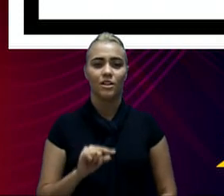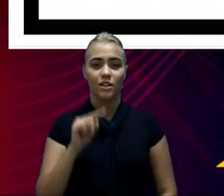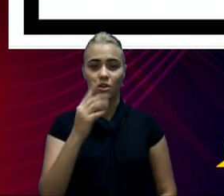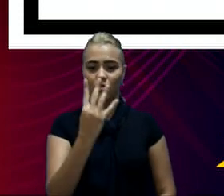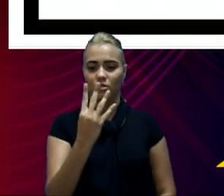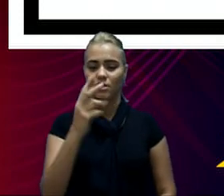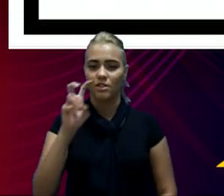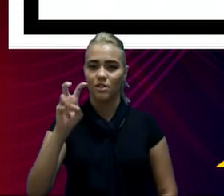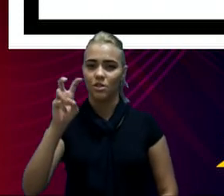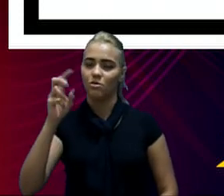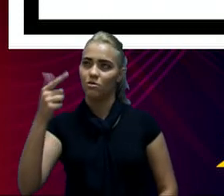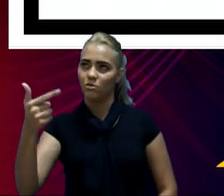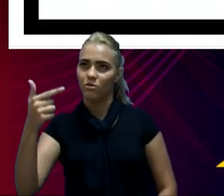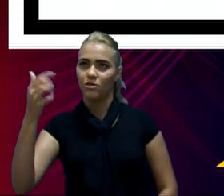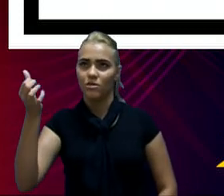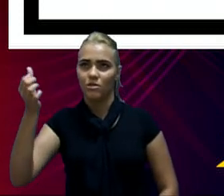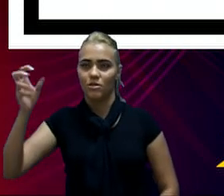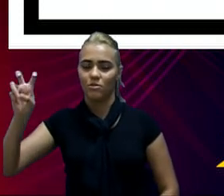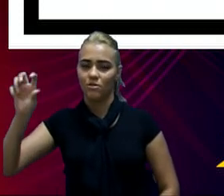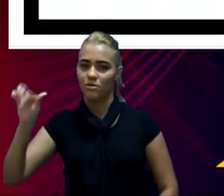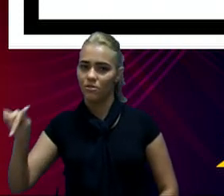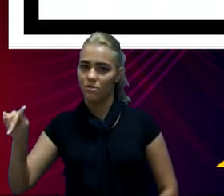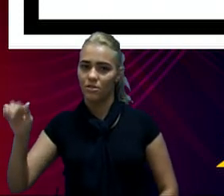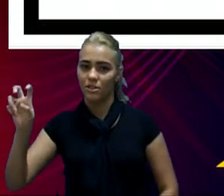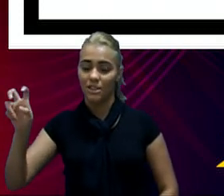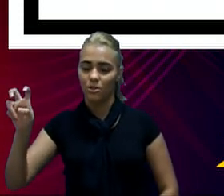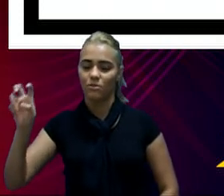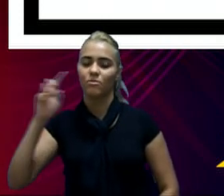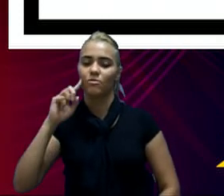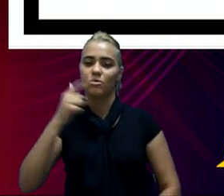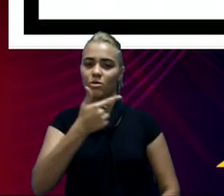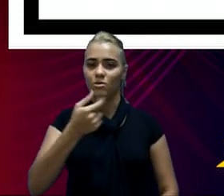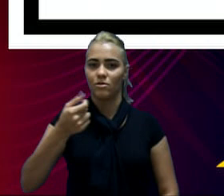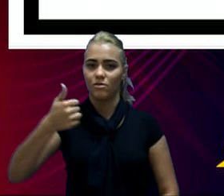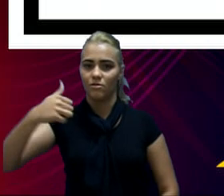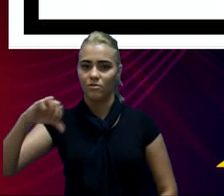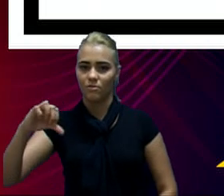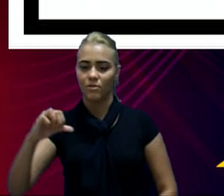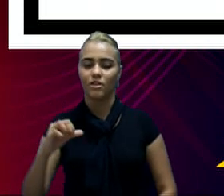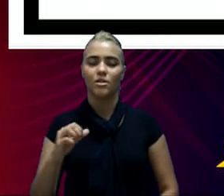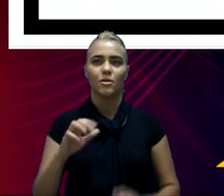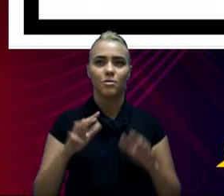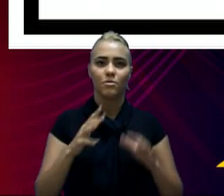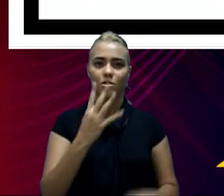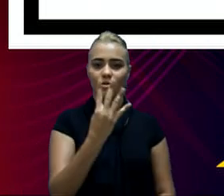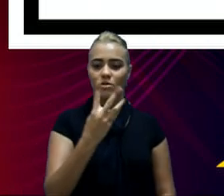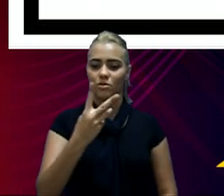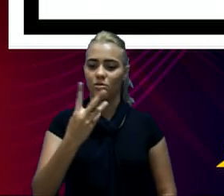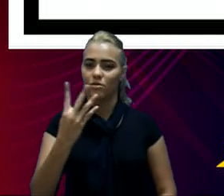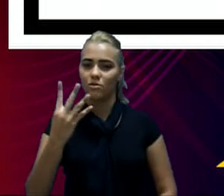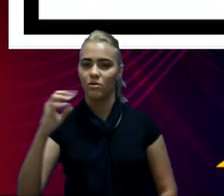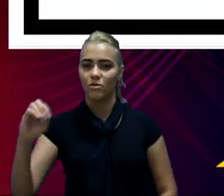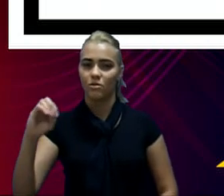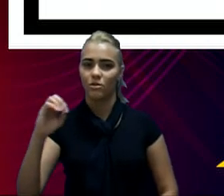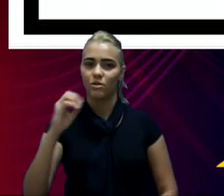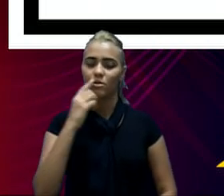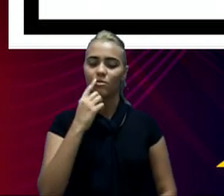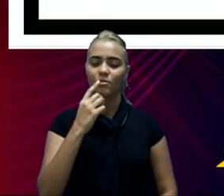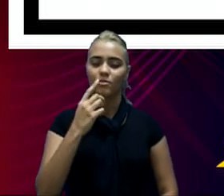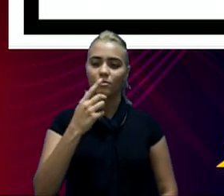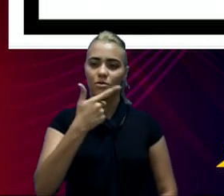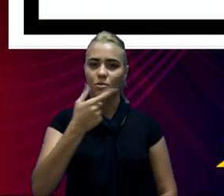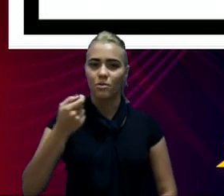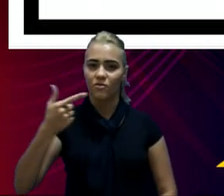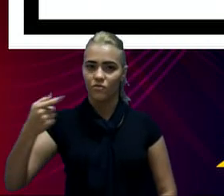452.655.000, 2019, contra 440.237.000, em